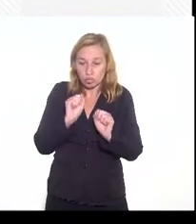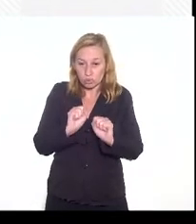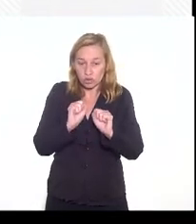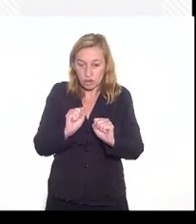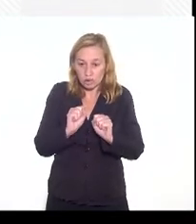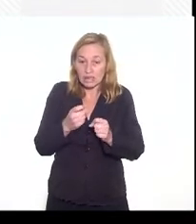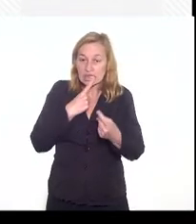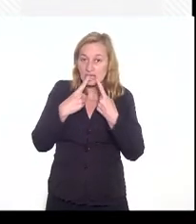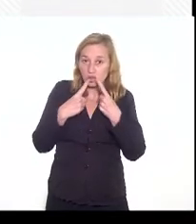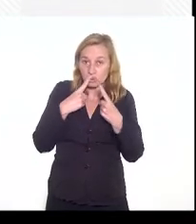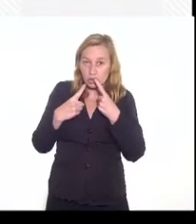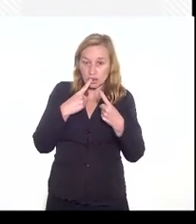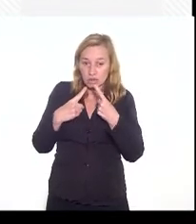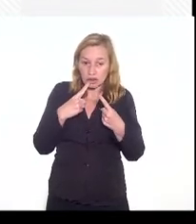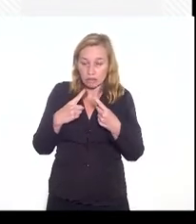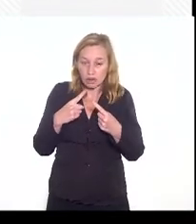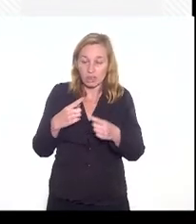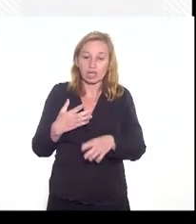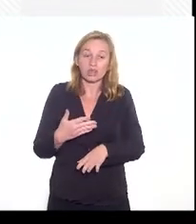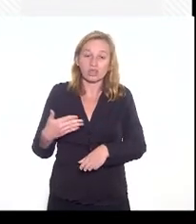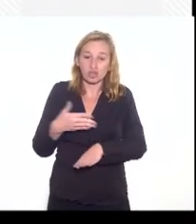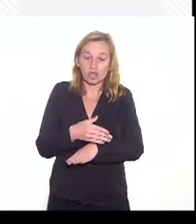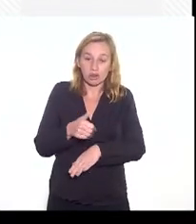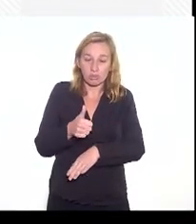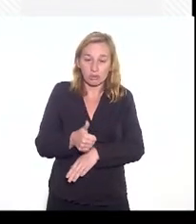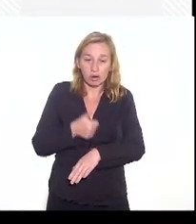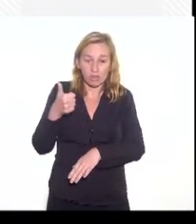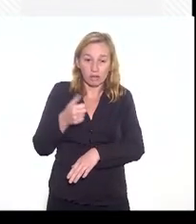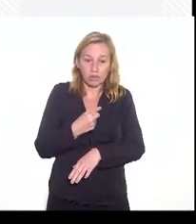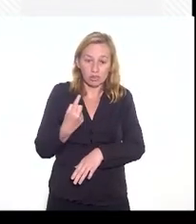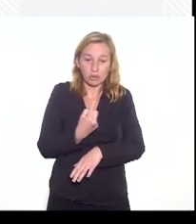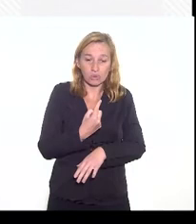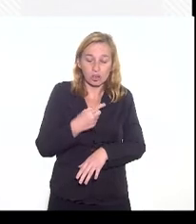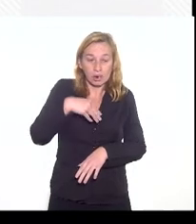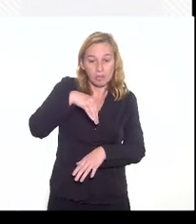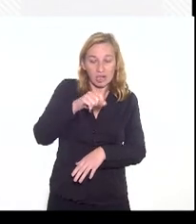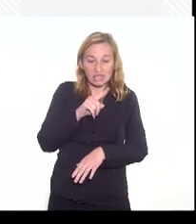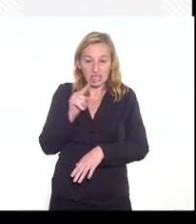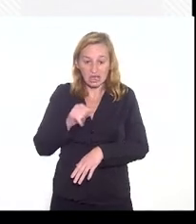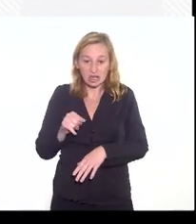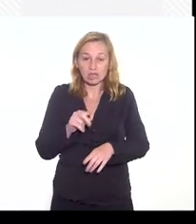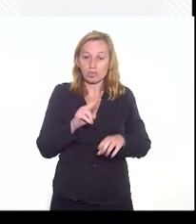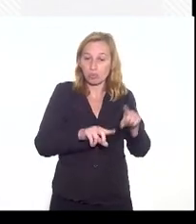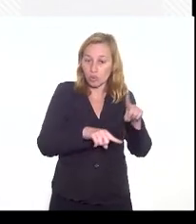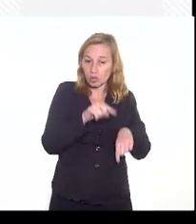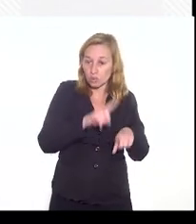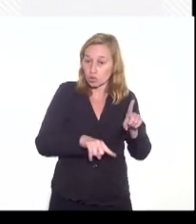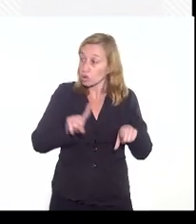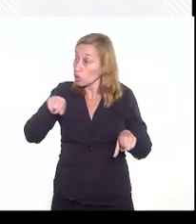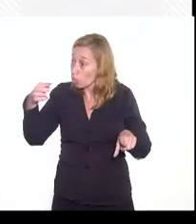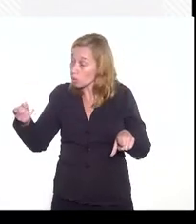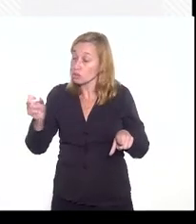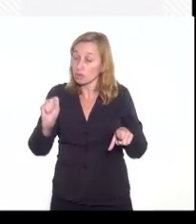essas discussões que já chegam para a gente de matriz desse produto e outros parâmetros que possam ser